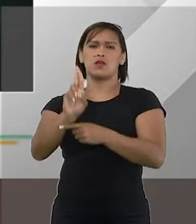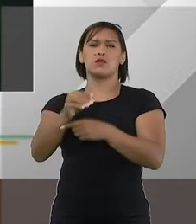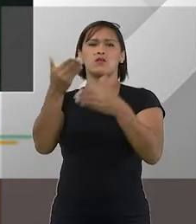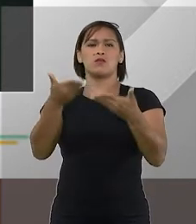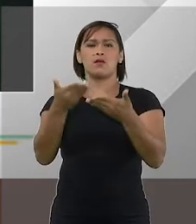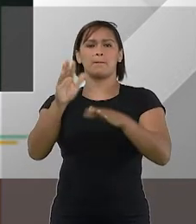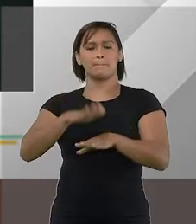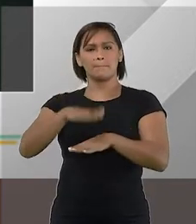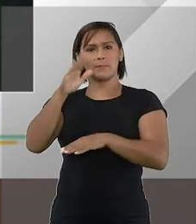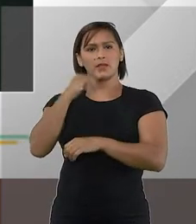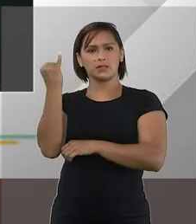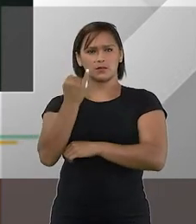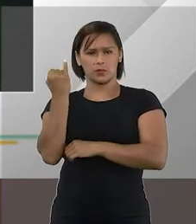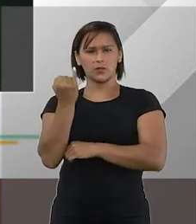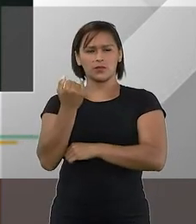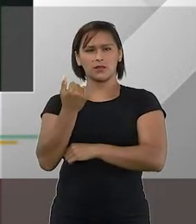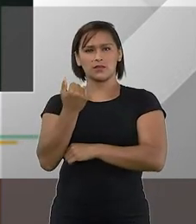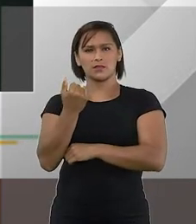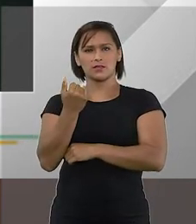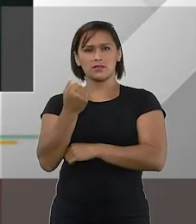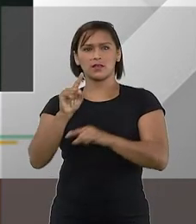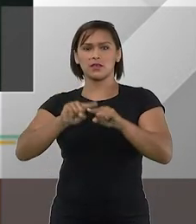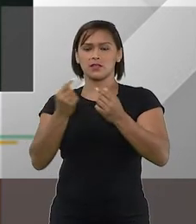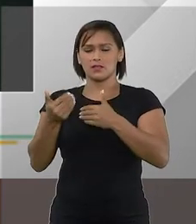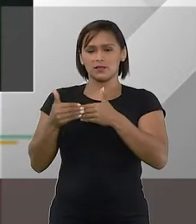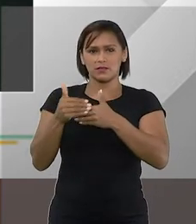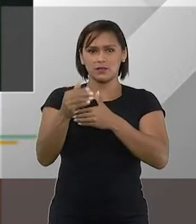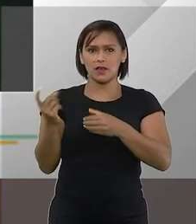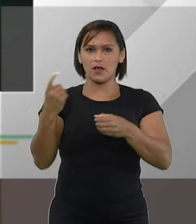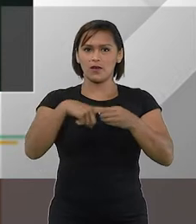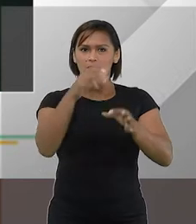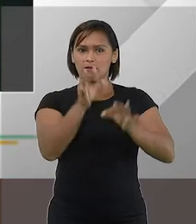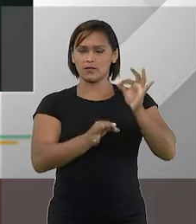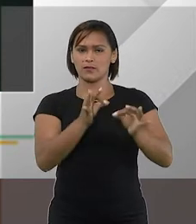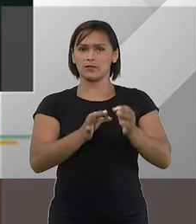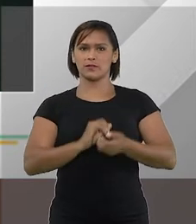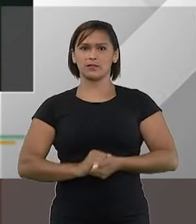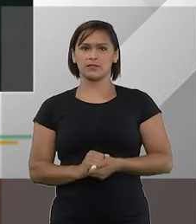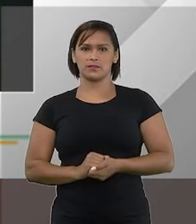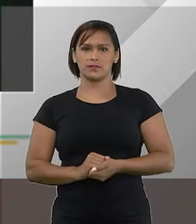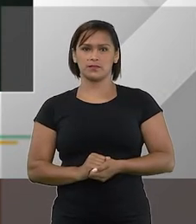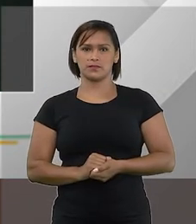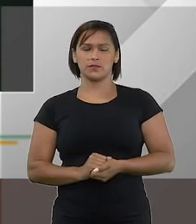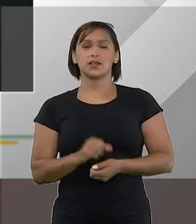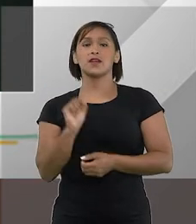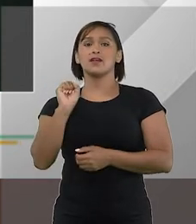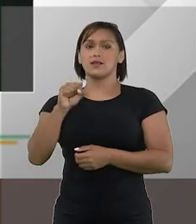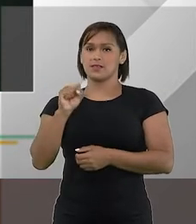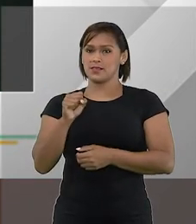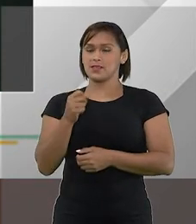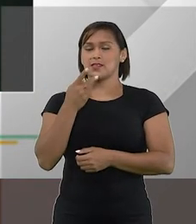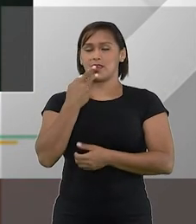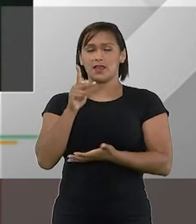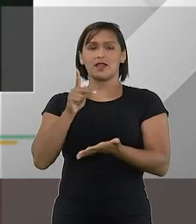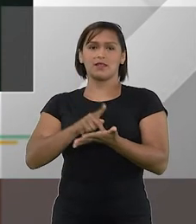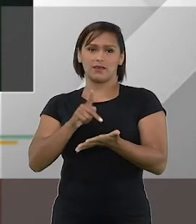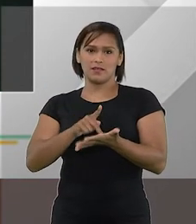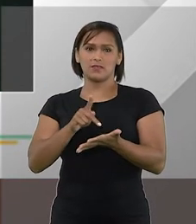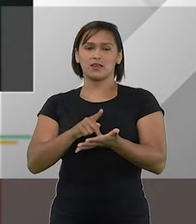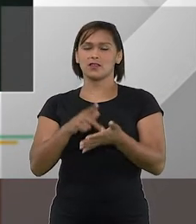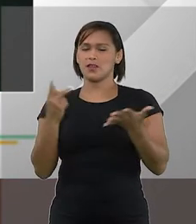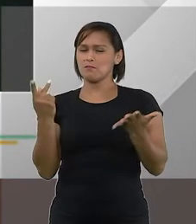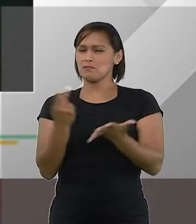judicial ganhou mais importância, digamos assim, nesse processo de recuperação? Sim, sua percepção está